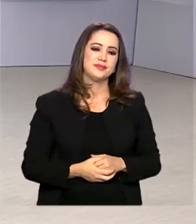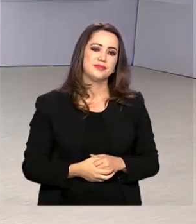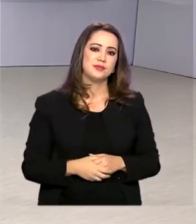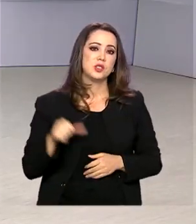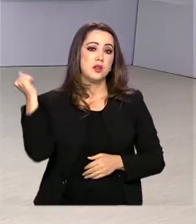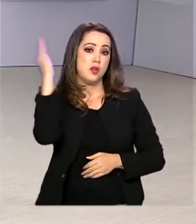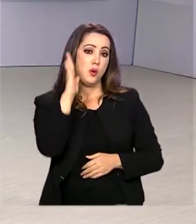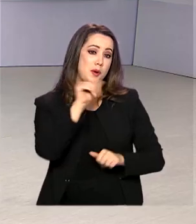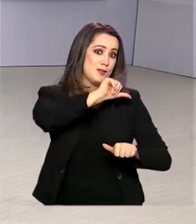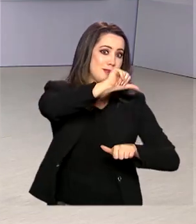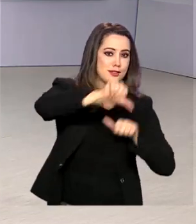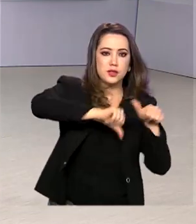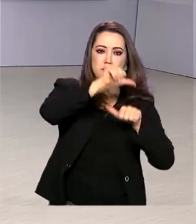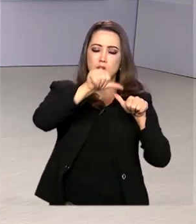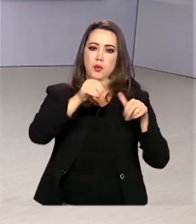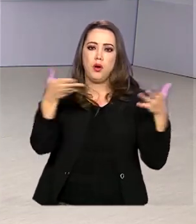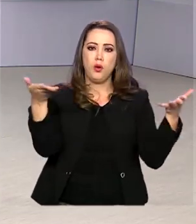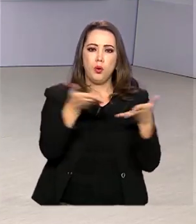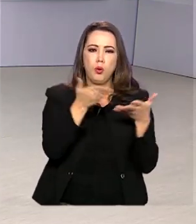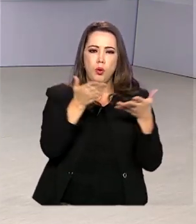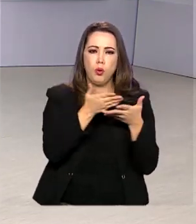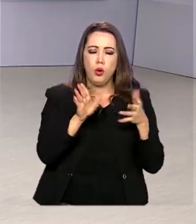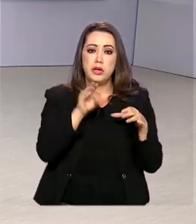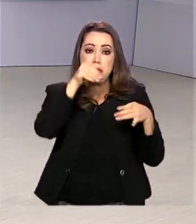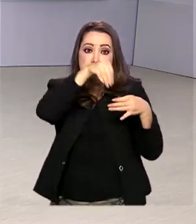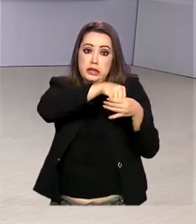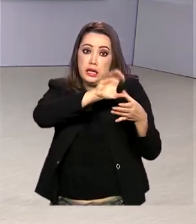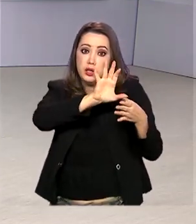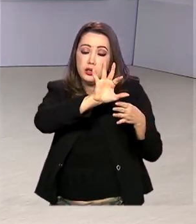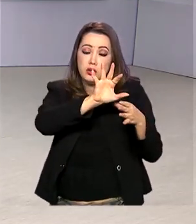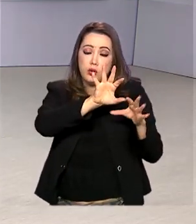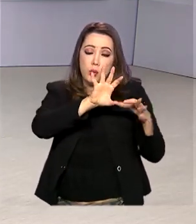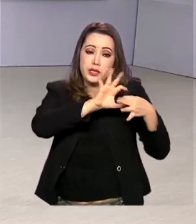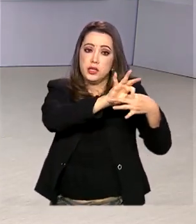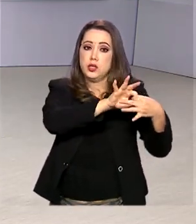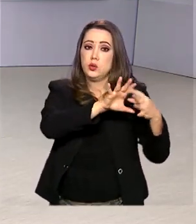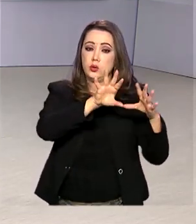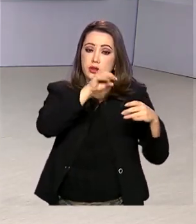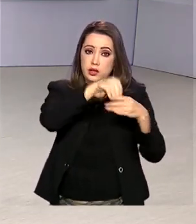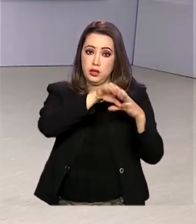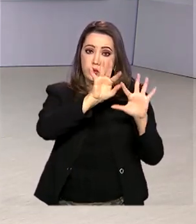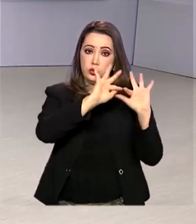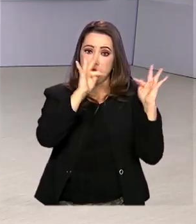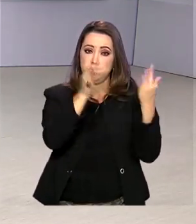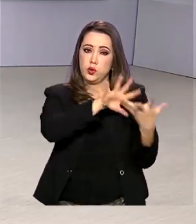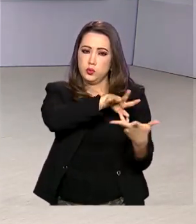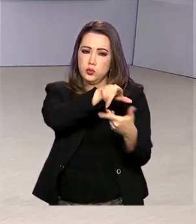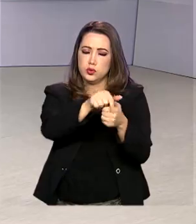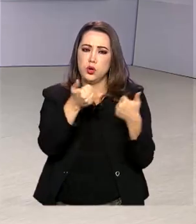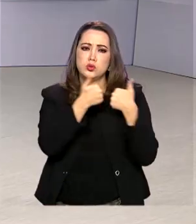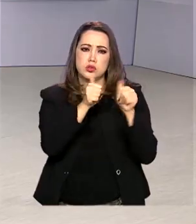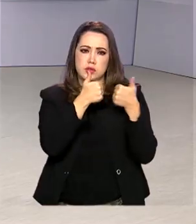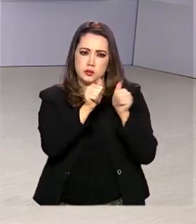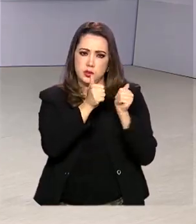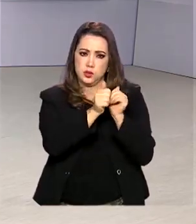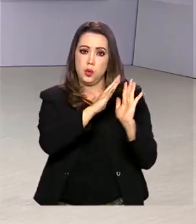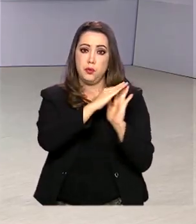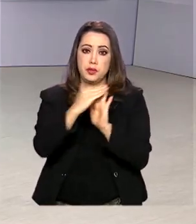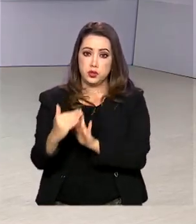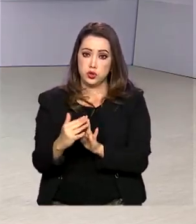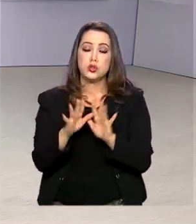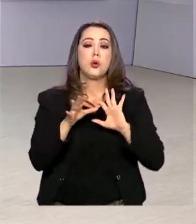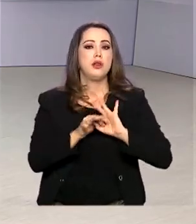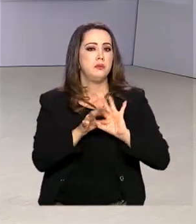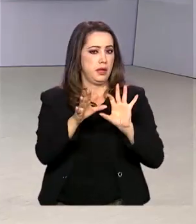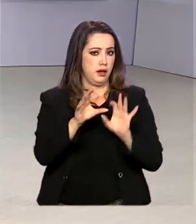Brasil se tornou membro observador no Fórum Internacional de Transporte. O requerimento foi aprovado pela OCDE,